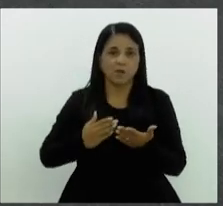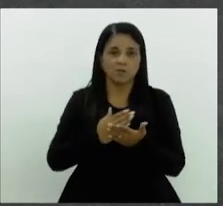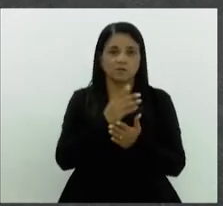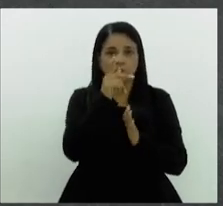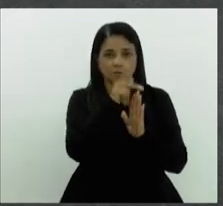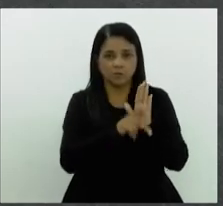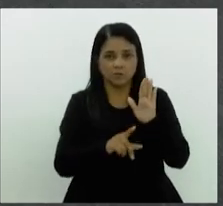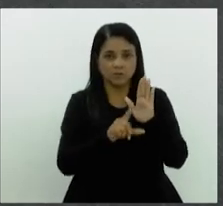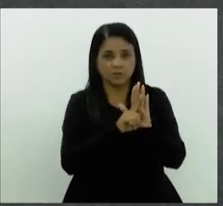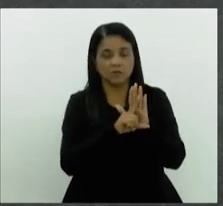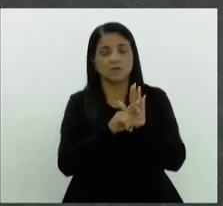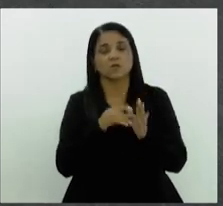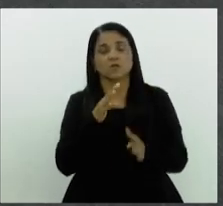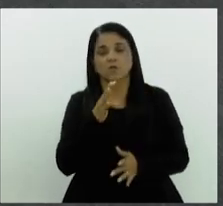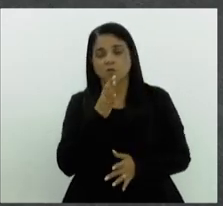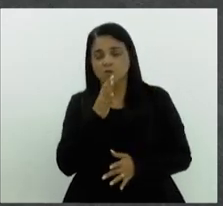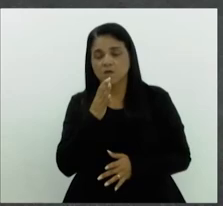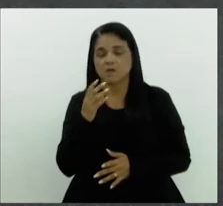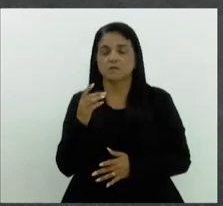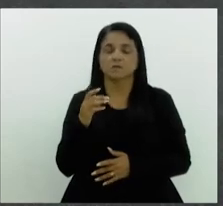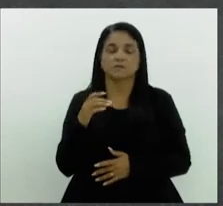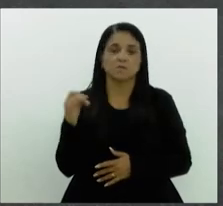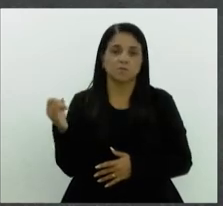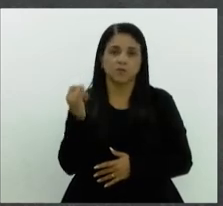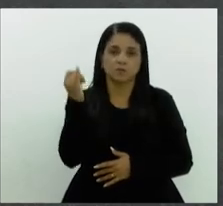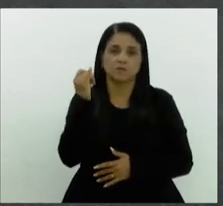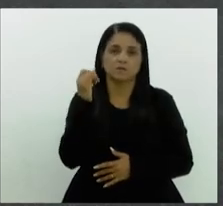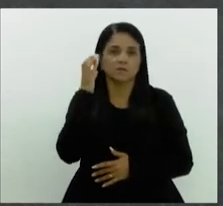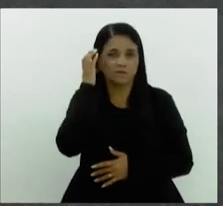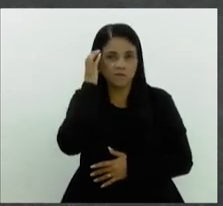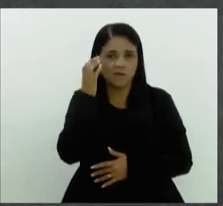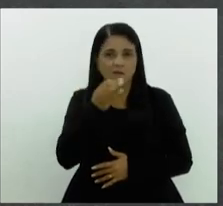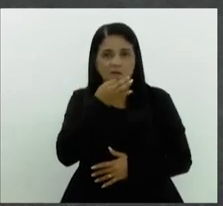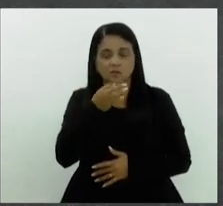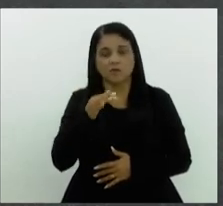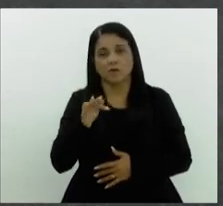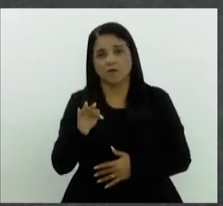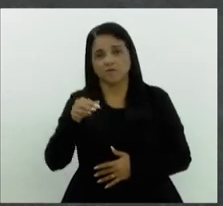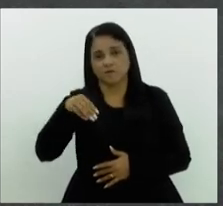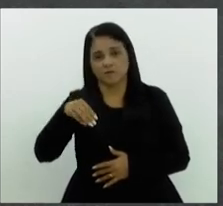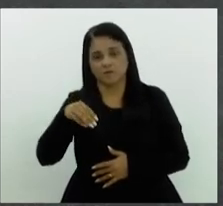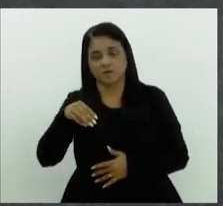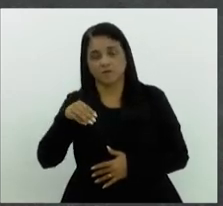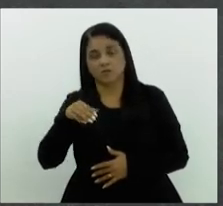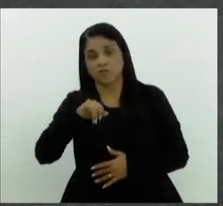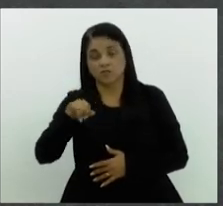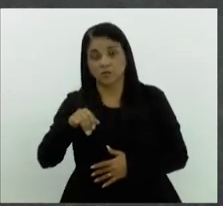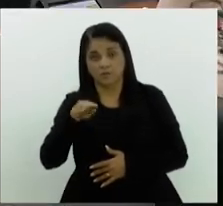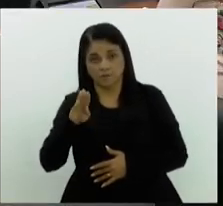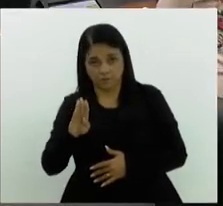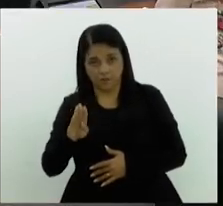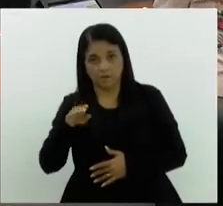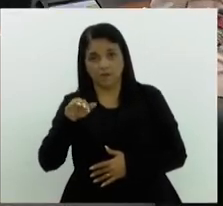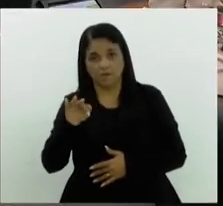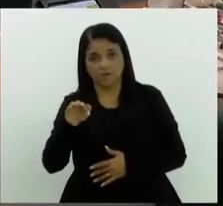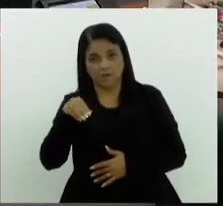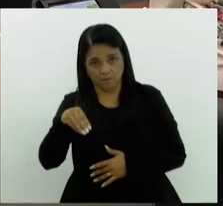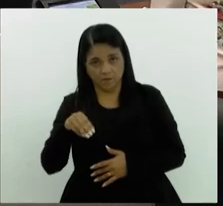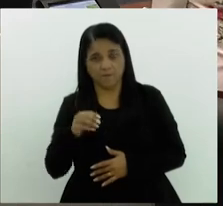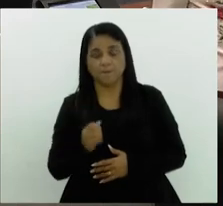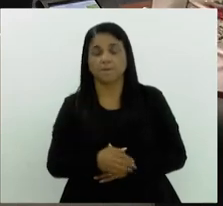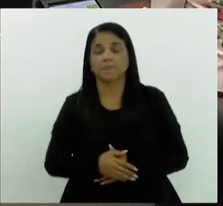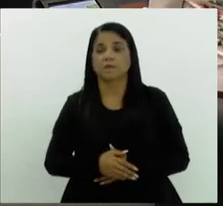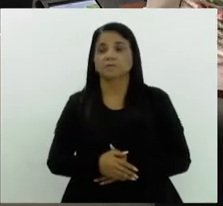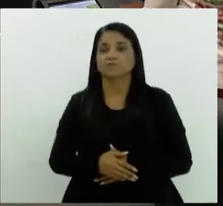reconhece a importância da Rádio JBFM para o Estado do Rio de Janeiro e para o Brasil também. Obrigada, presidente. Presidente, declaração de voto.